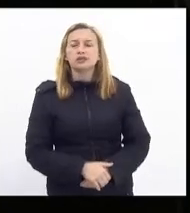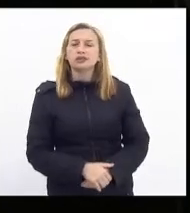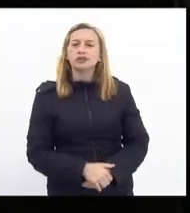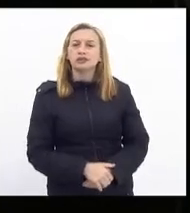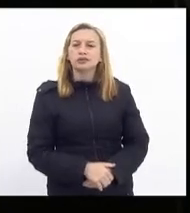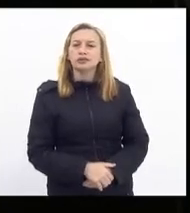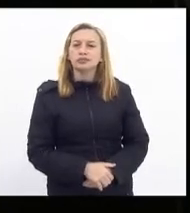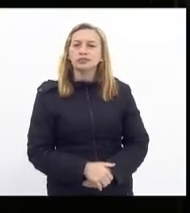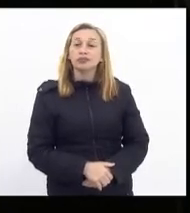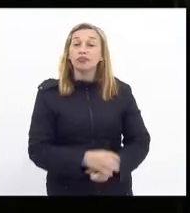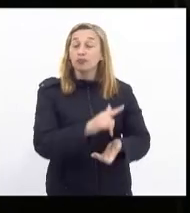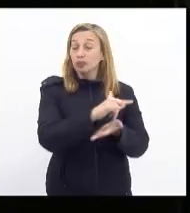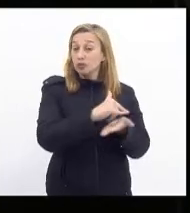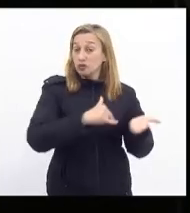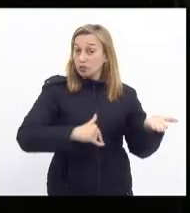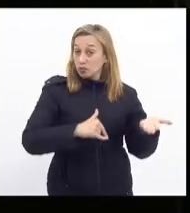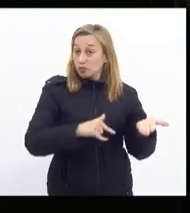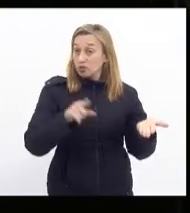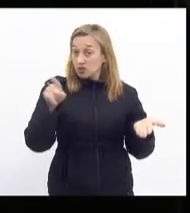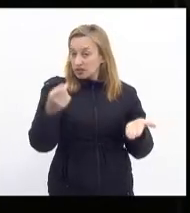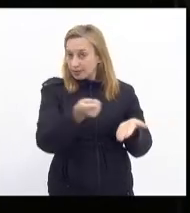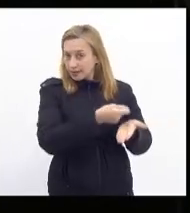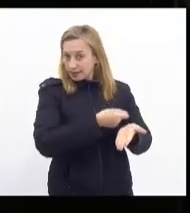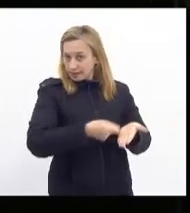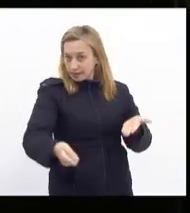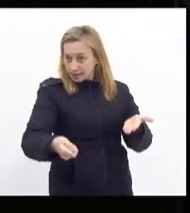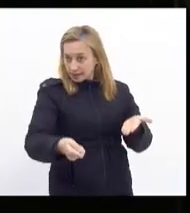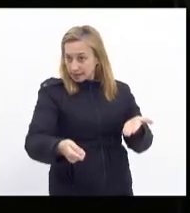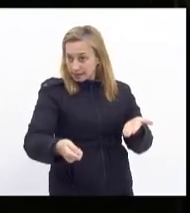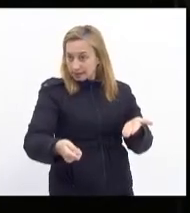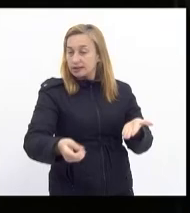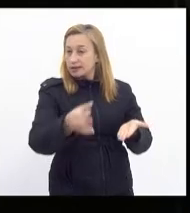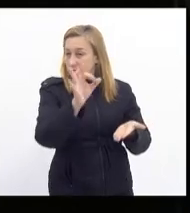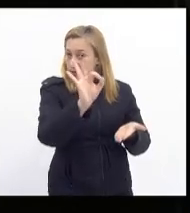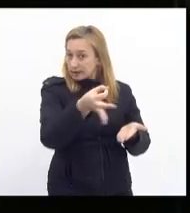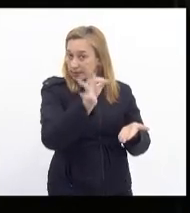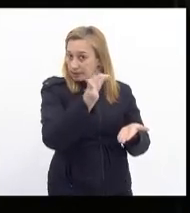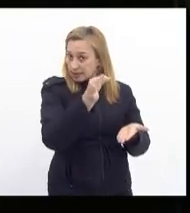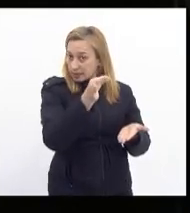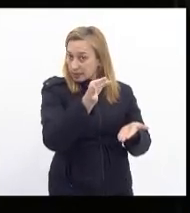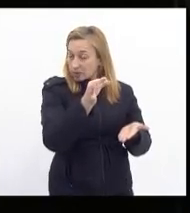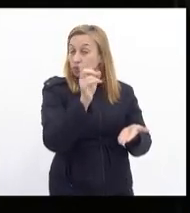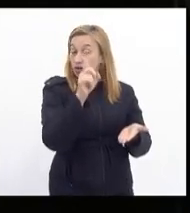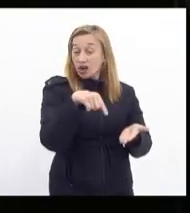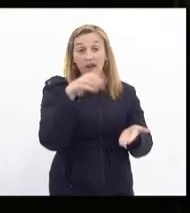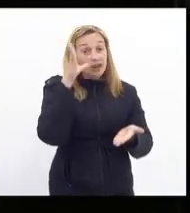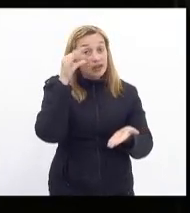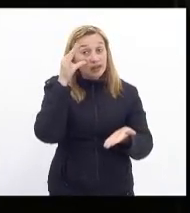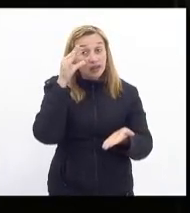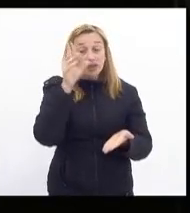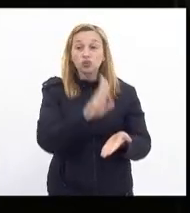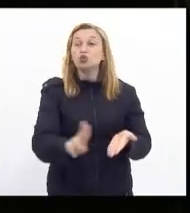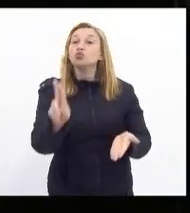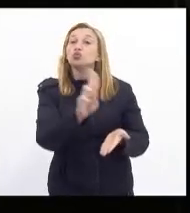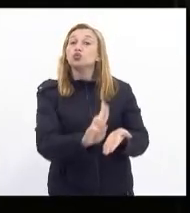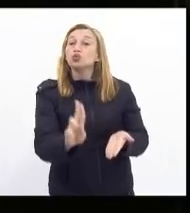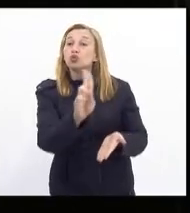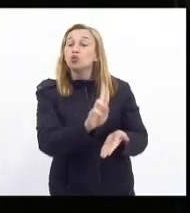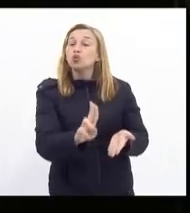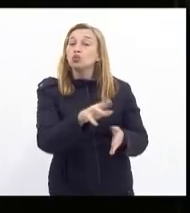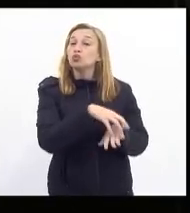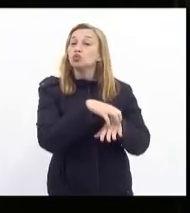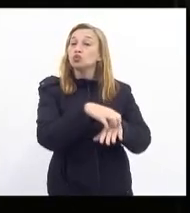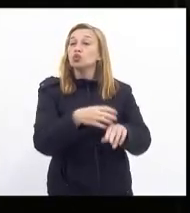no documento que ele assina exatamente aquilo que é do interesse dos usuários de